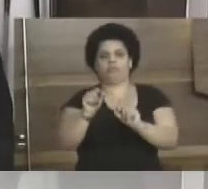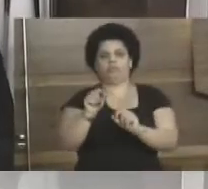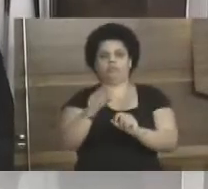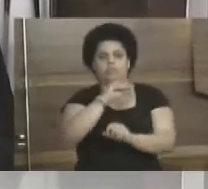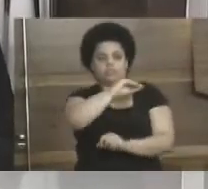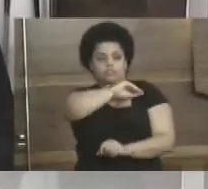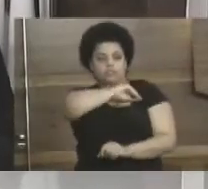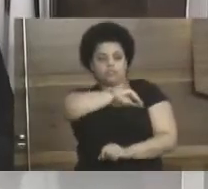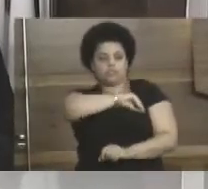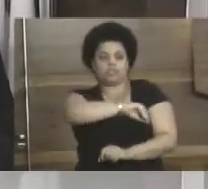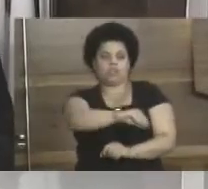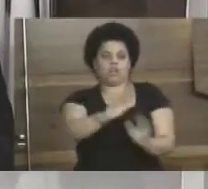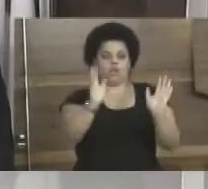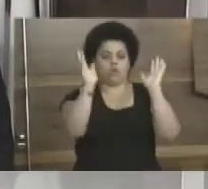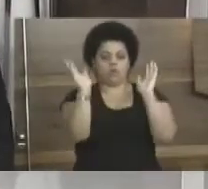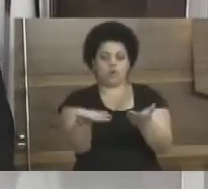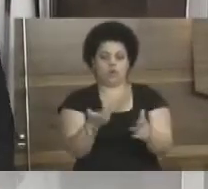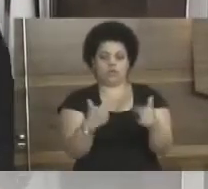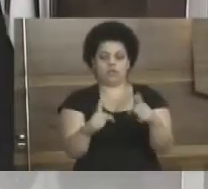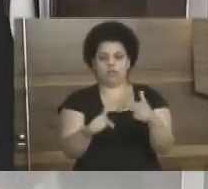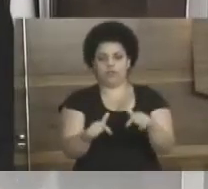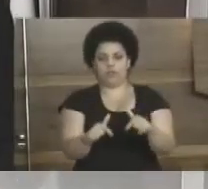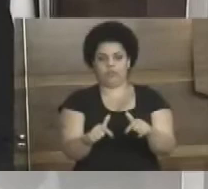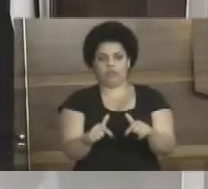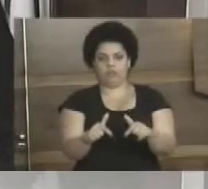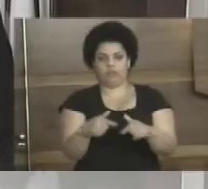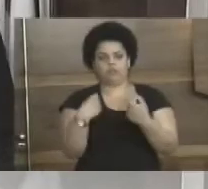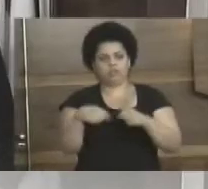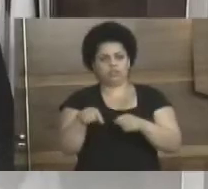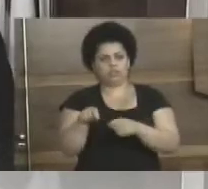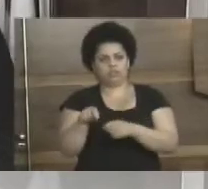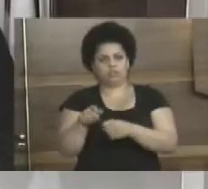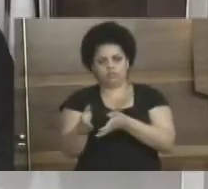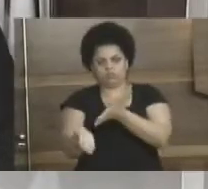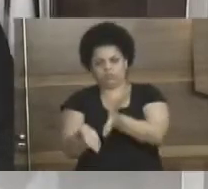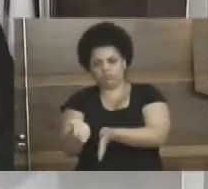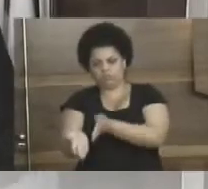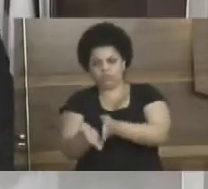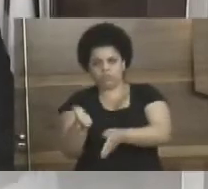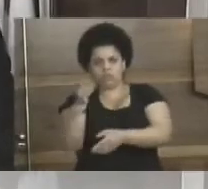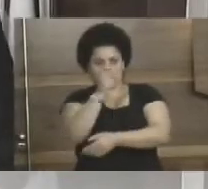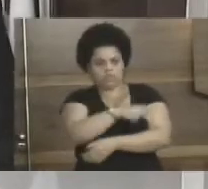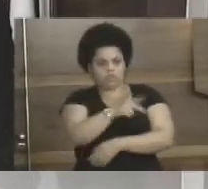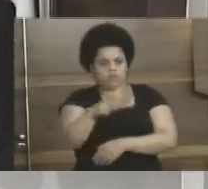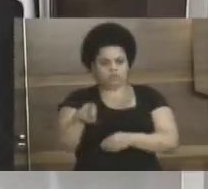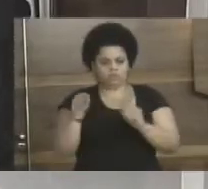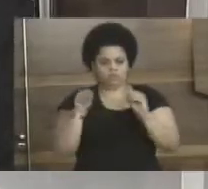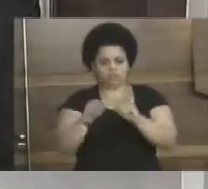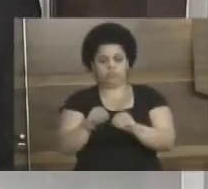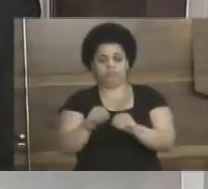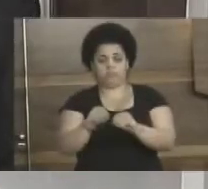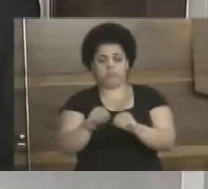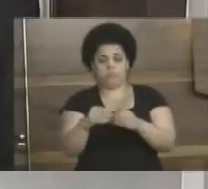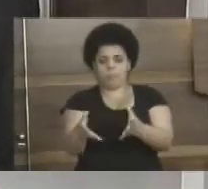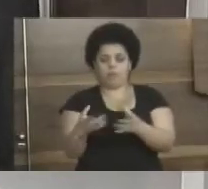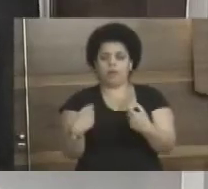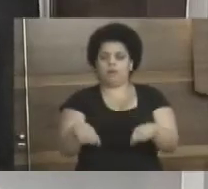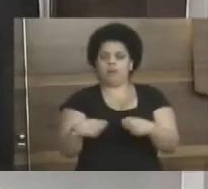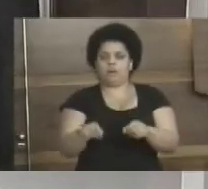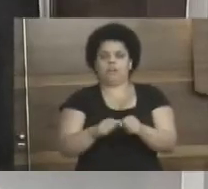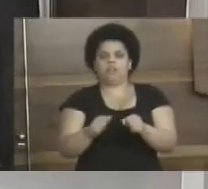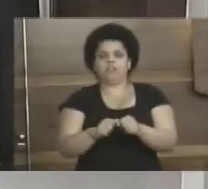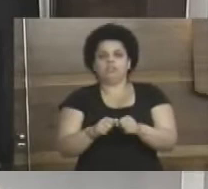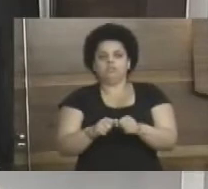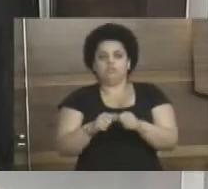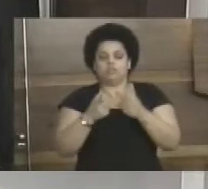Pagar o salário de quem está trabalhando hoje. Colocar monitores, colocar professores. É isso que nós temos que fazer para